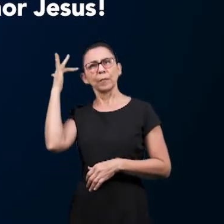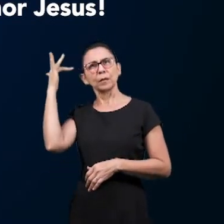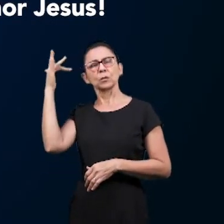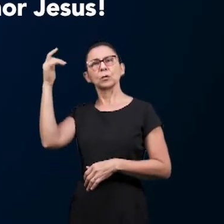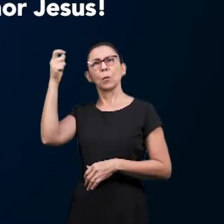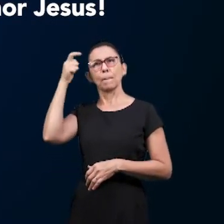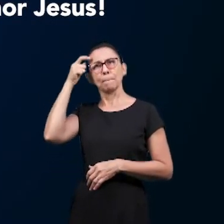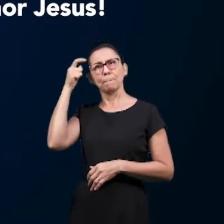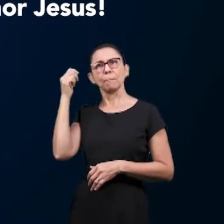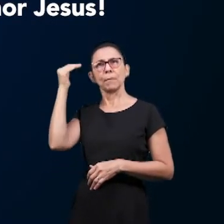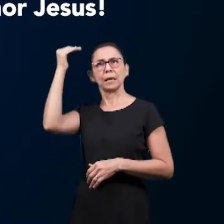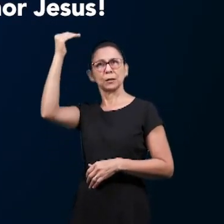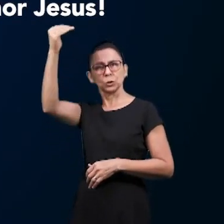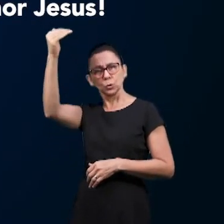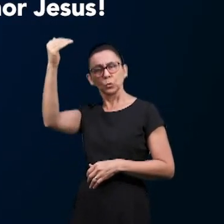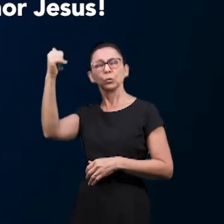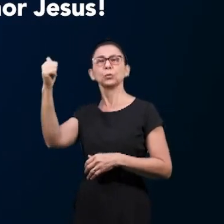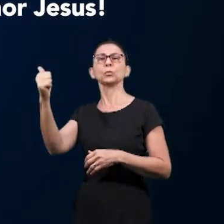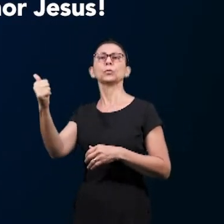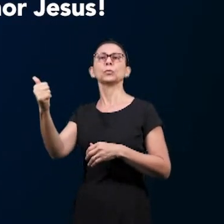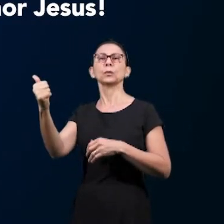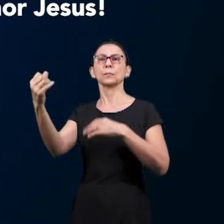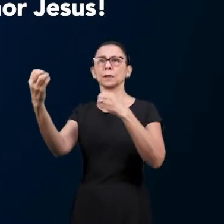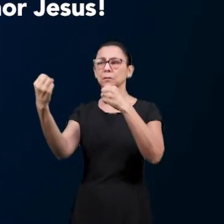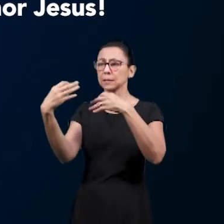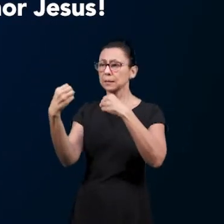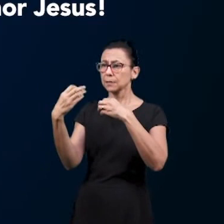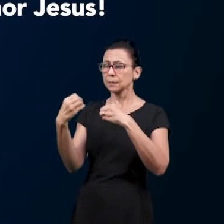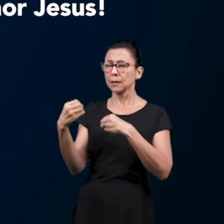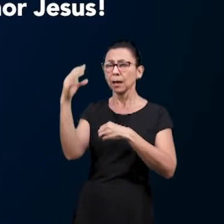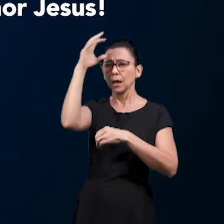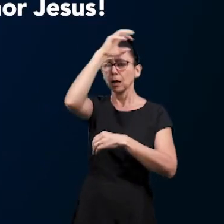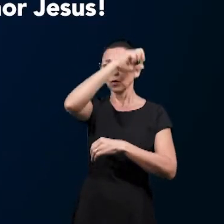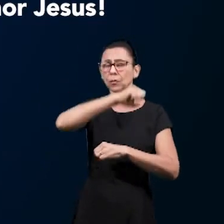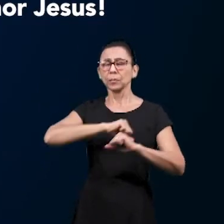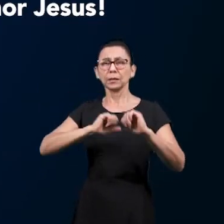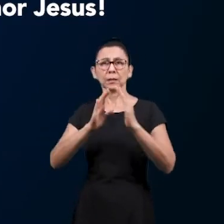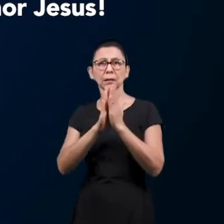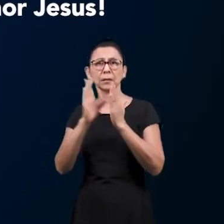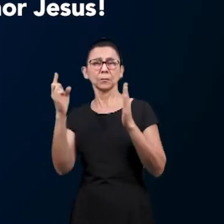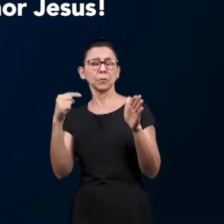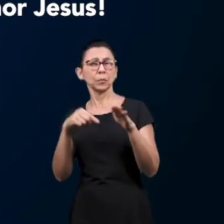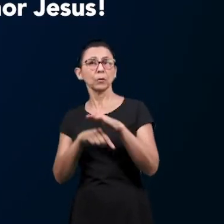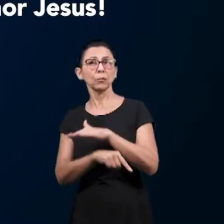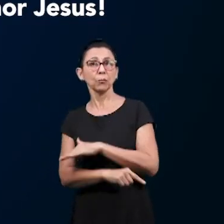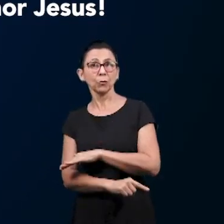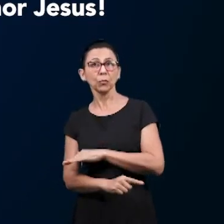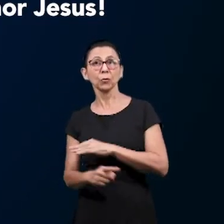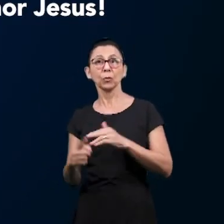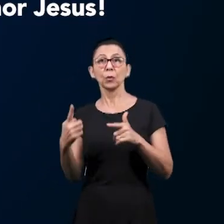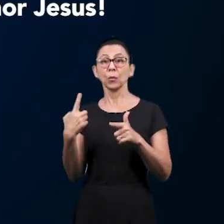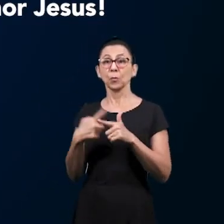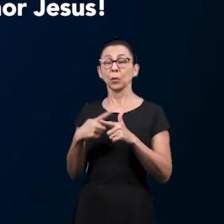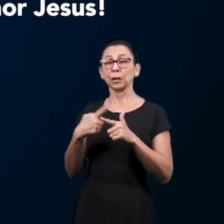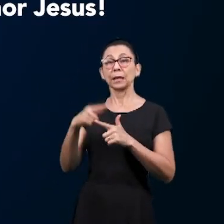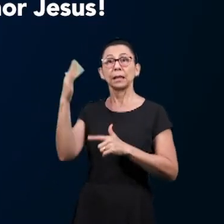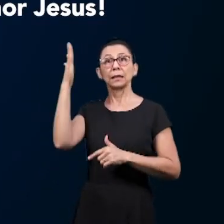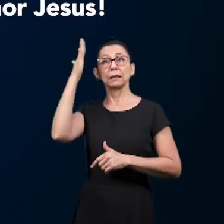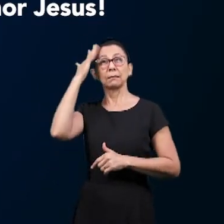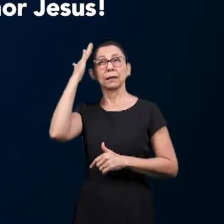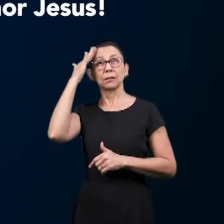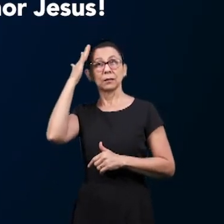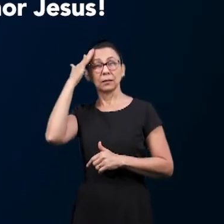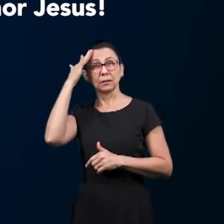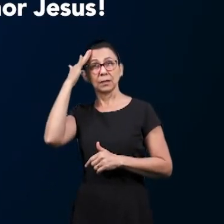mais maduro no conhecimento da Palavra para nos levar a alcançar uma maior profundidade da mesma. Pois este